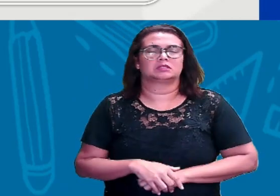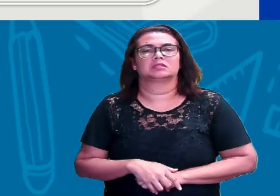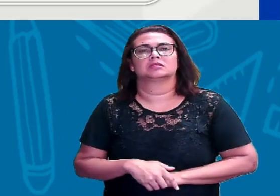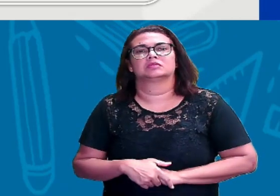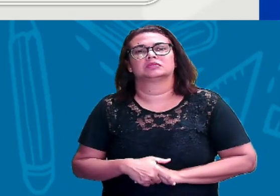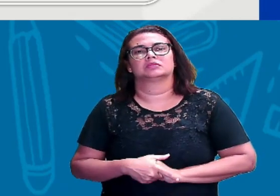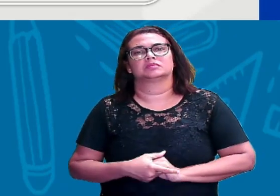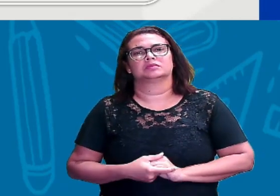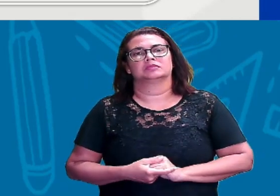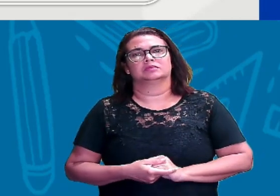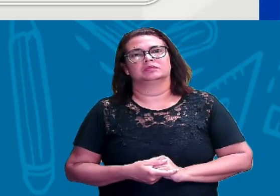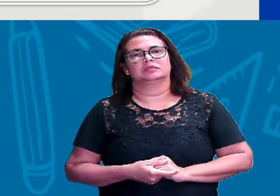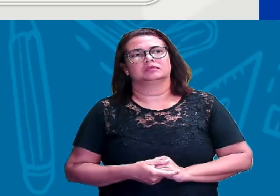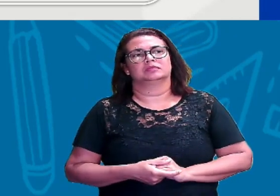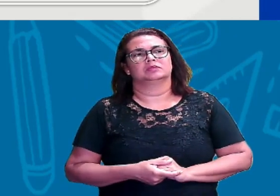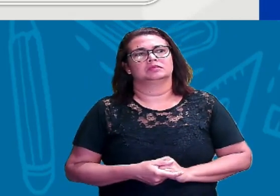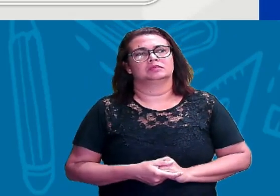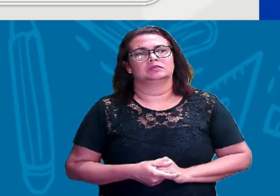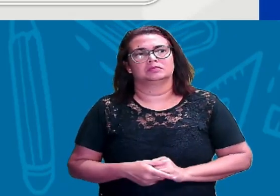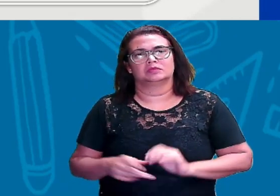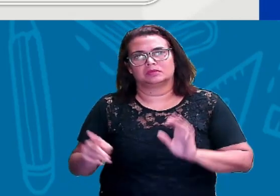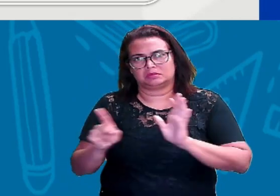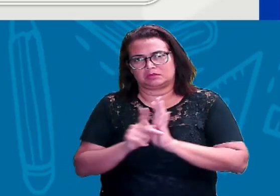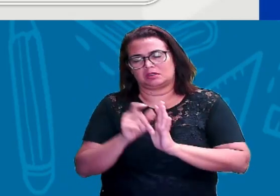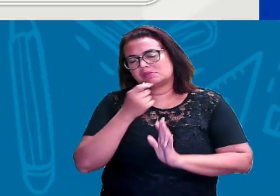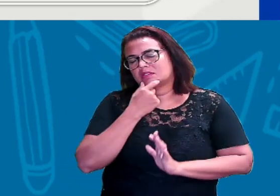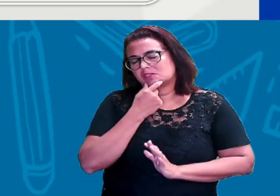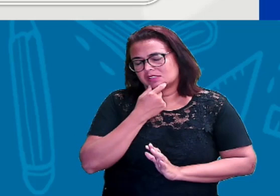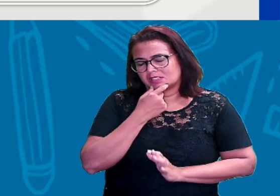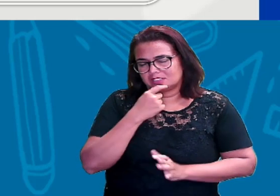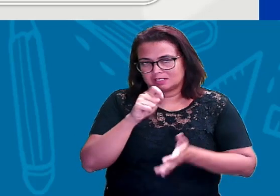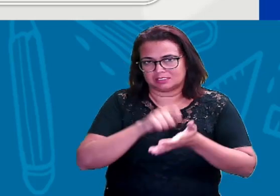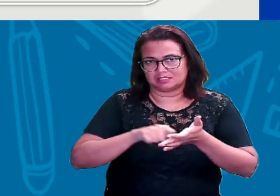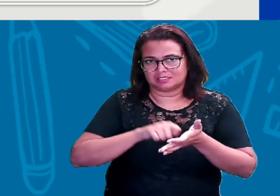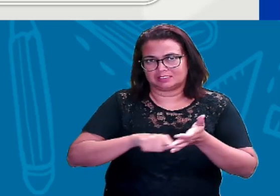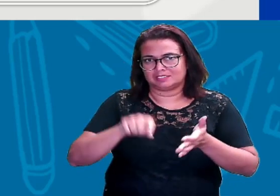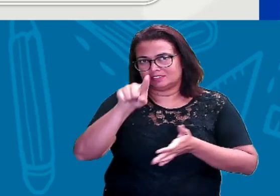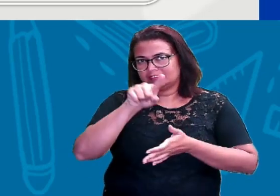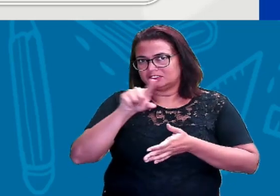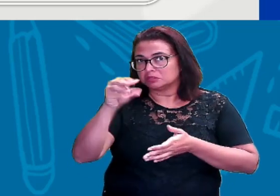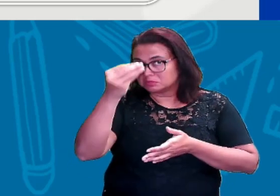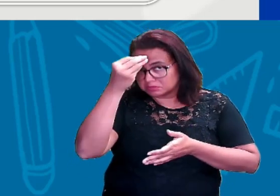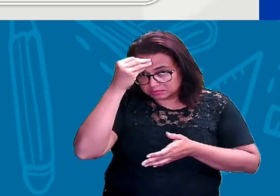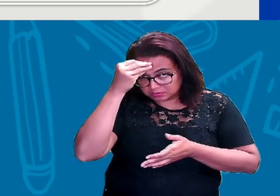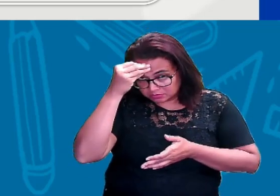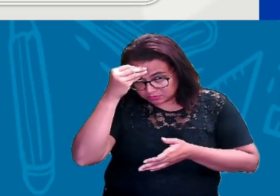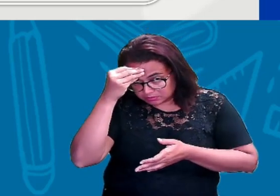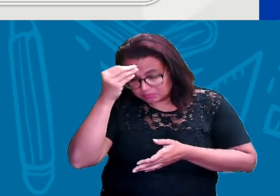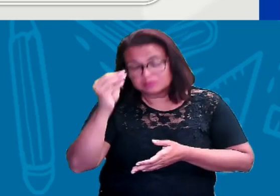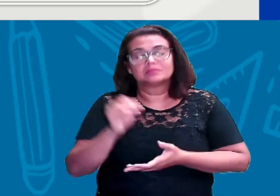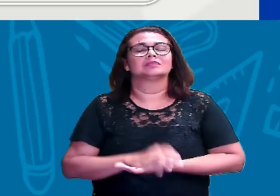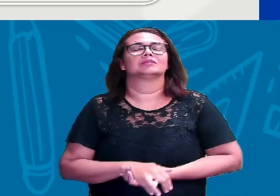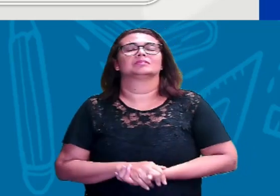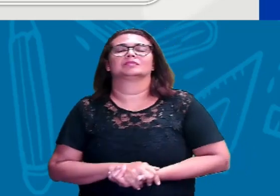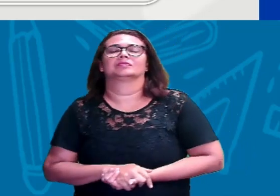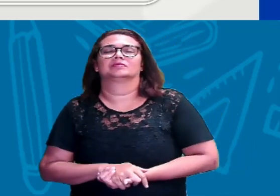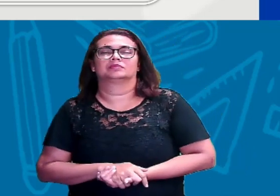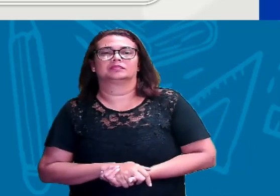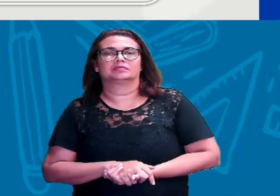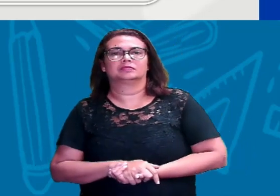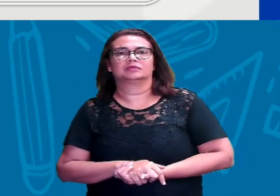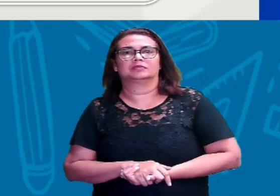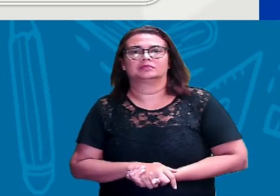certinho? Então, uma particularidade aí é bom a gente ficar ligado, por isso que eu coloquei esse stay tuned, exatamente para você ficar